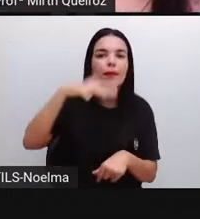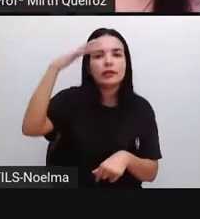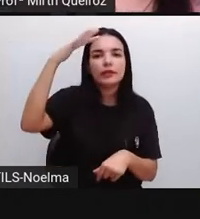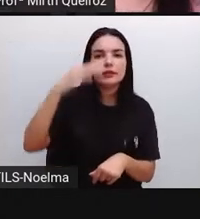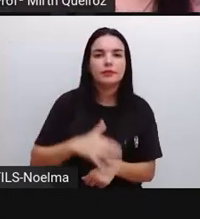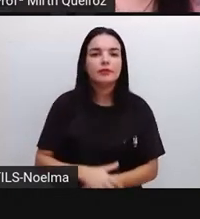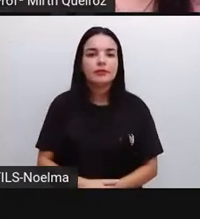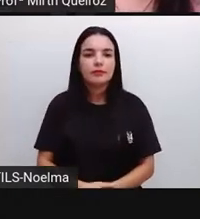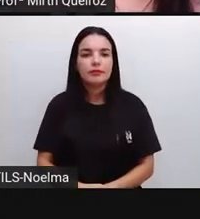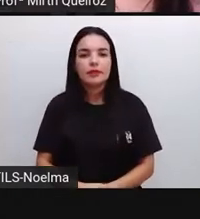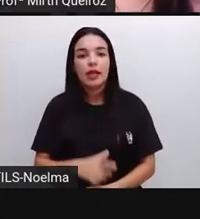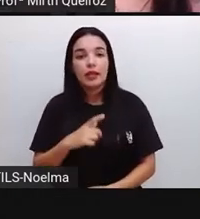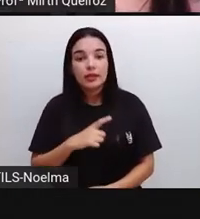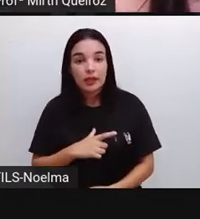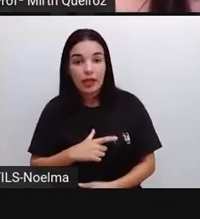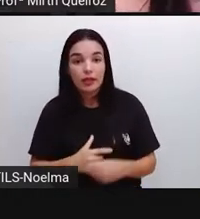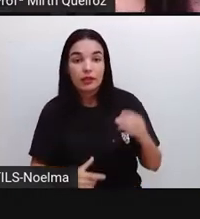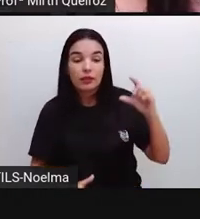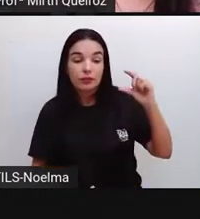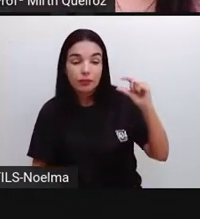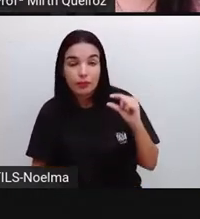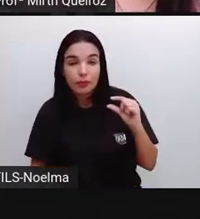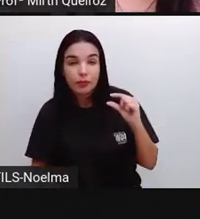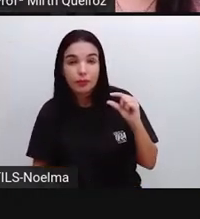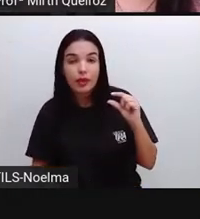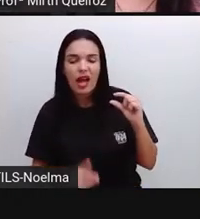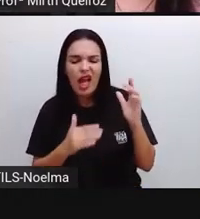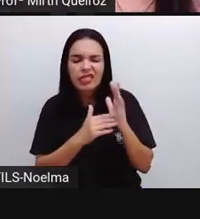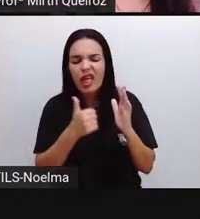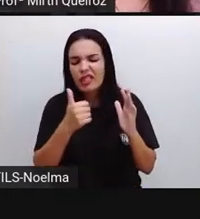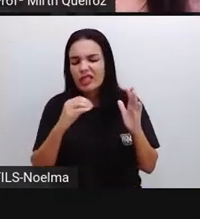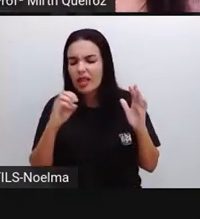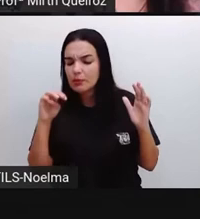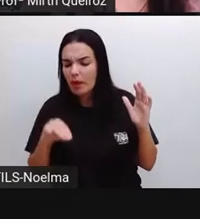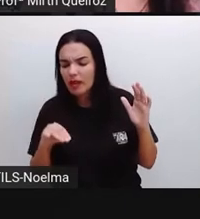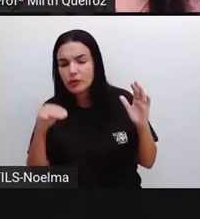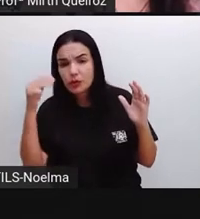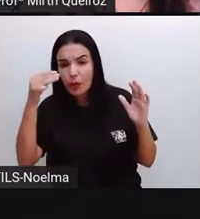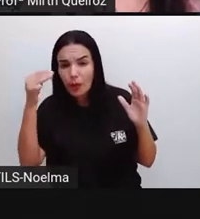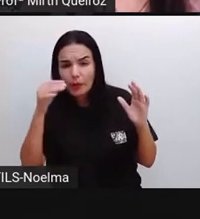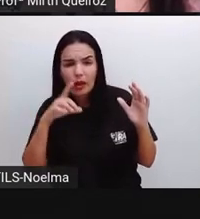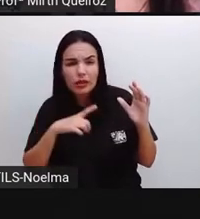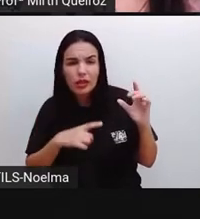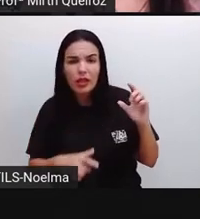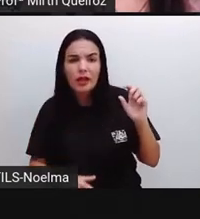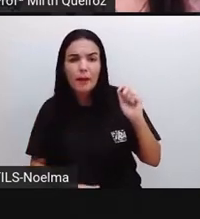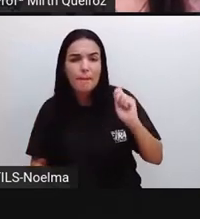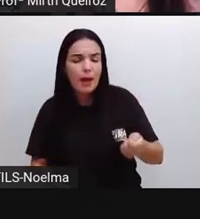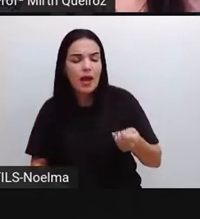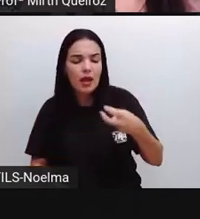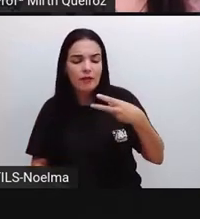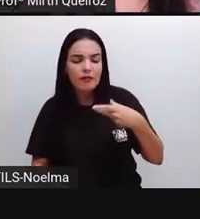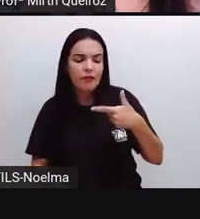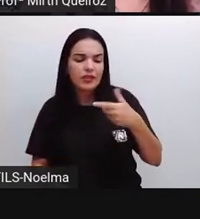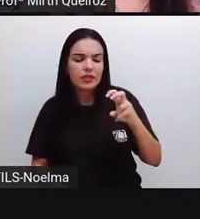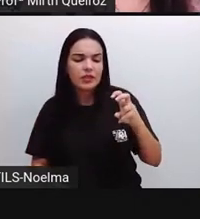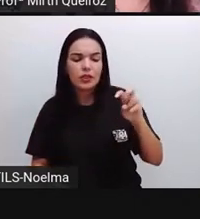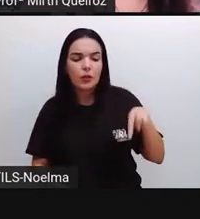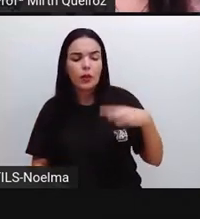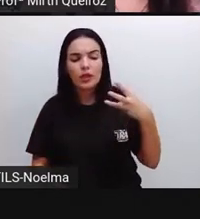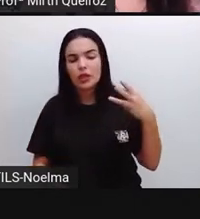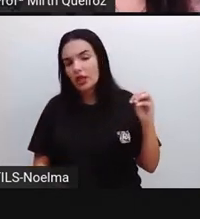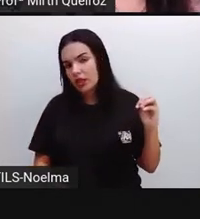mínimo, que, por exemplo, até 10 metros cúbicos, neste caso aqui, se paga R$ 25